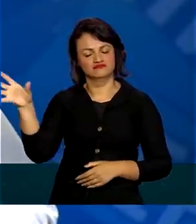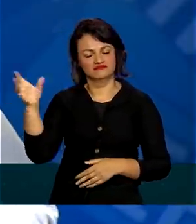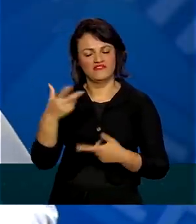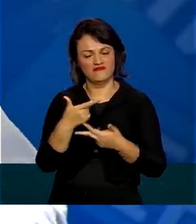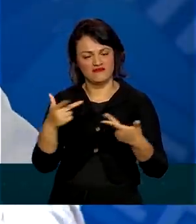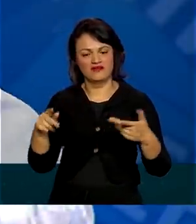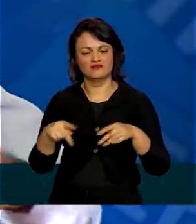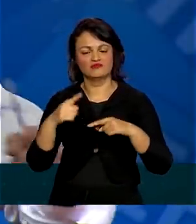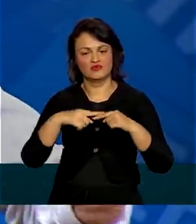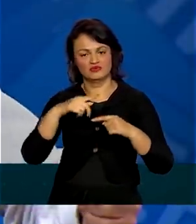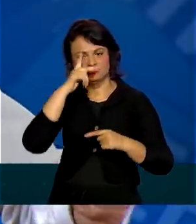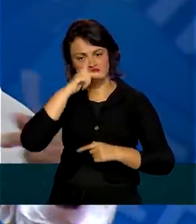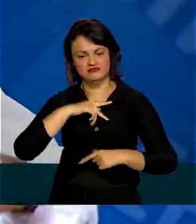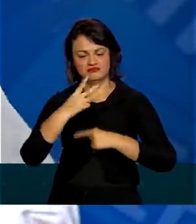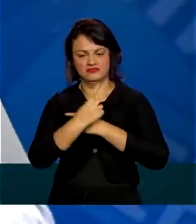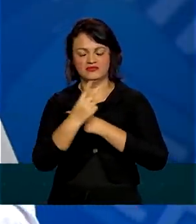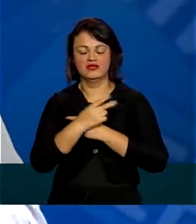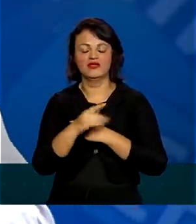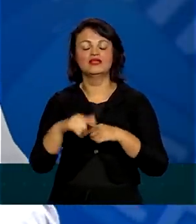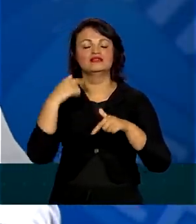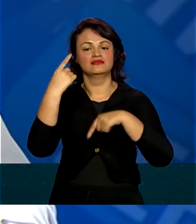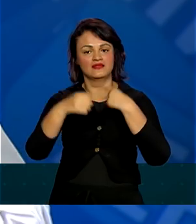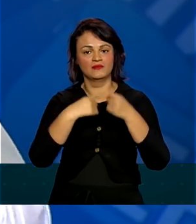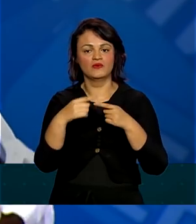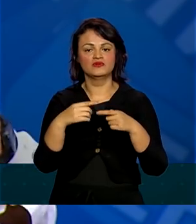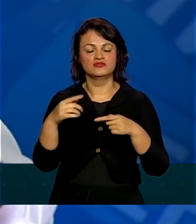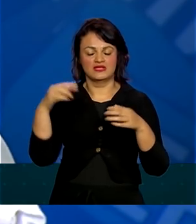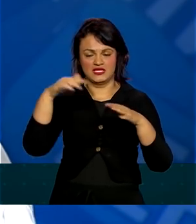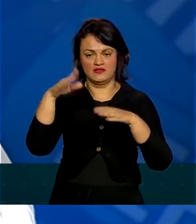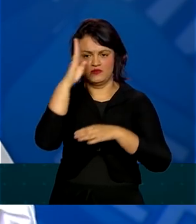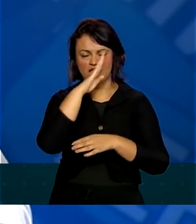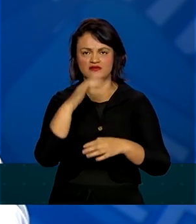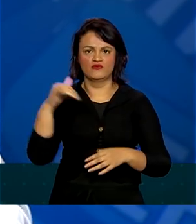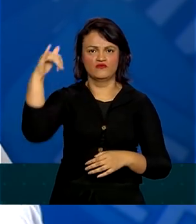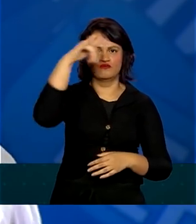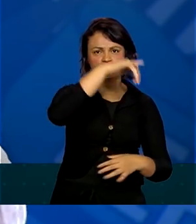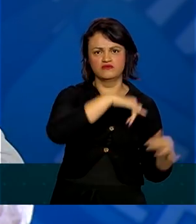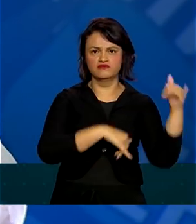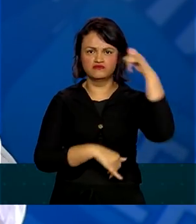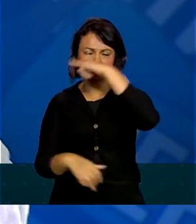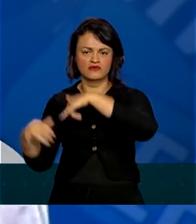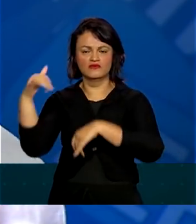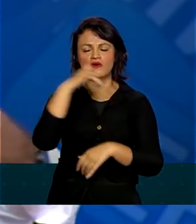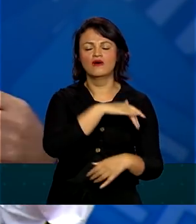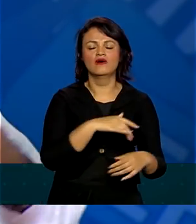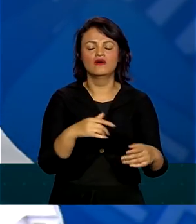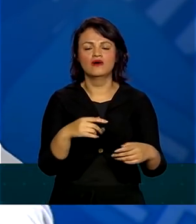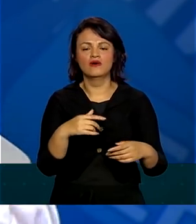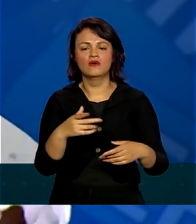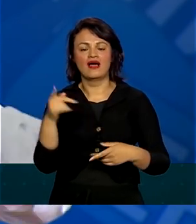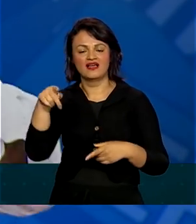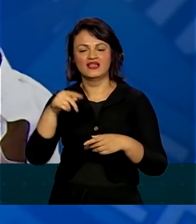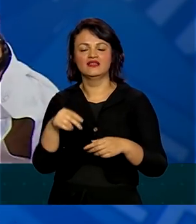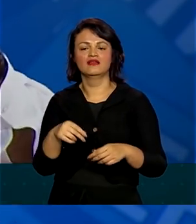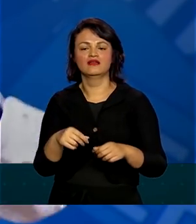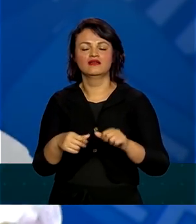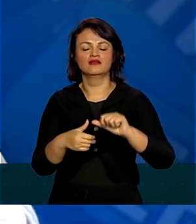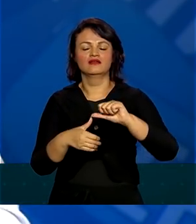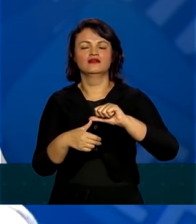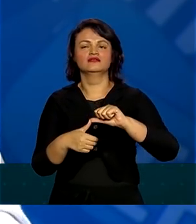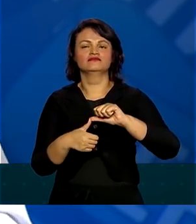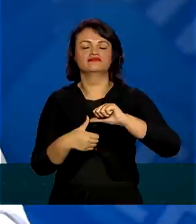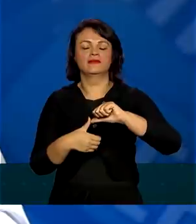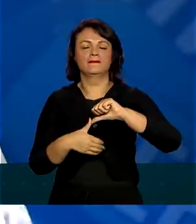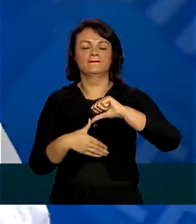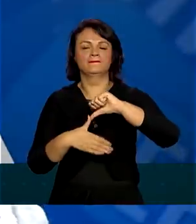um número grande de voos dentro do Brasil para colocar num país continental, que é a própria América do Sul. Nós vamos lá do